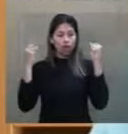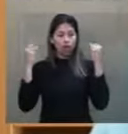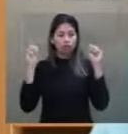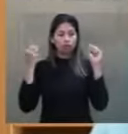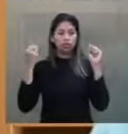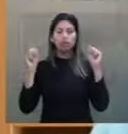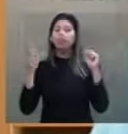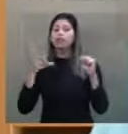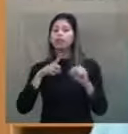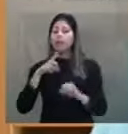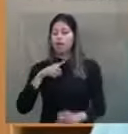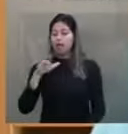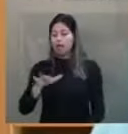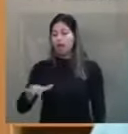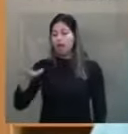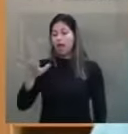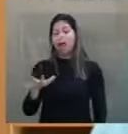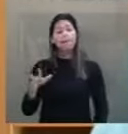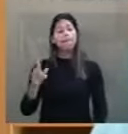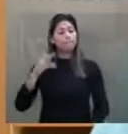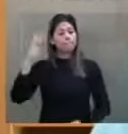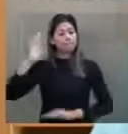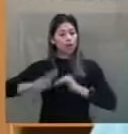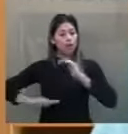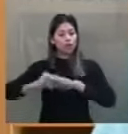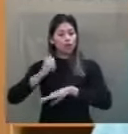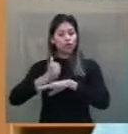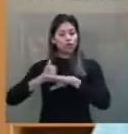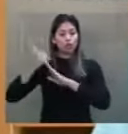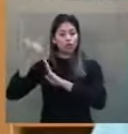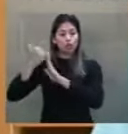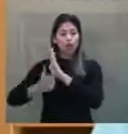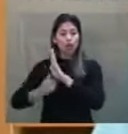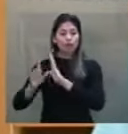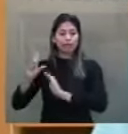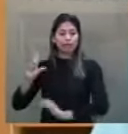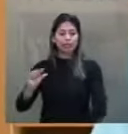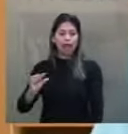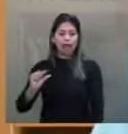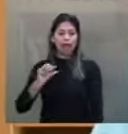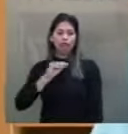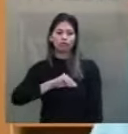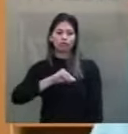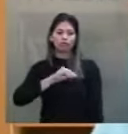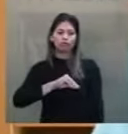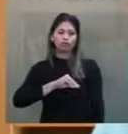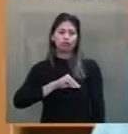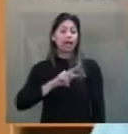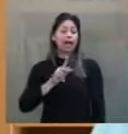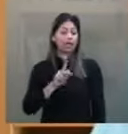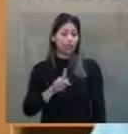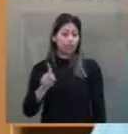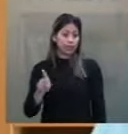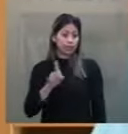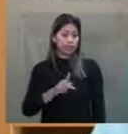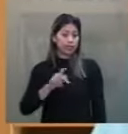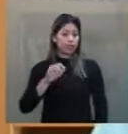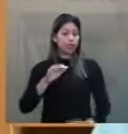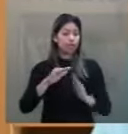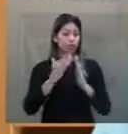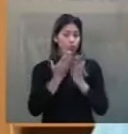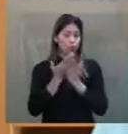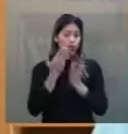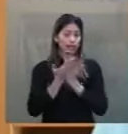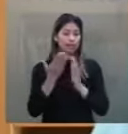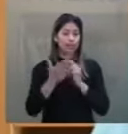das categorias profissionais de menor remuneração no Brasil. A docência na educação básica